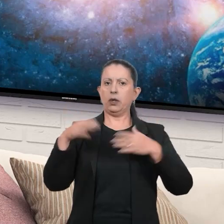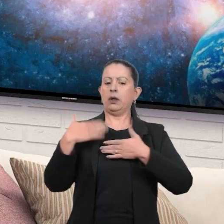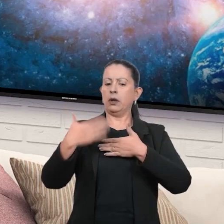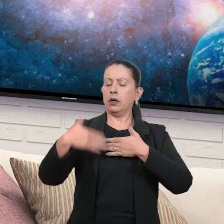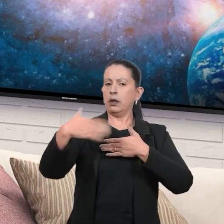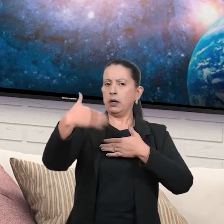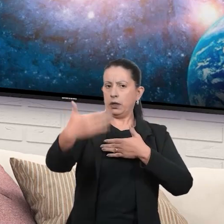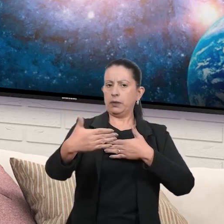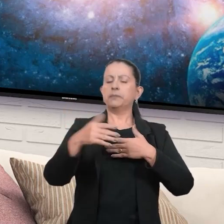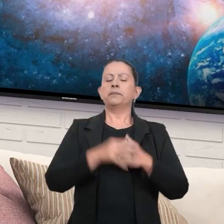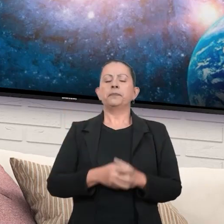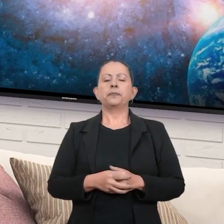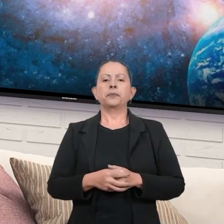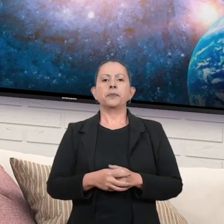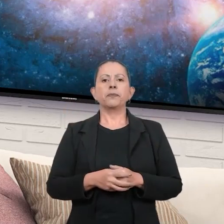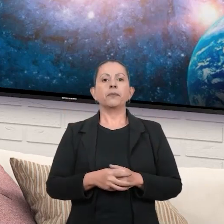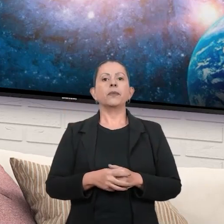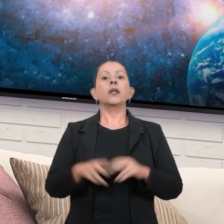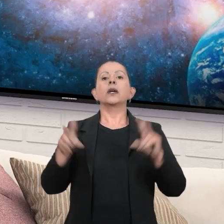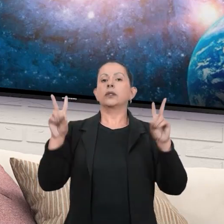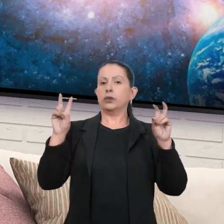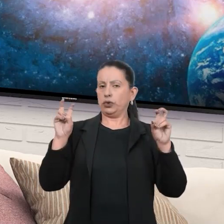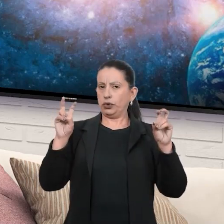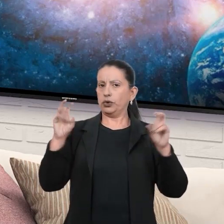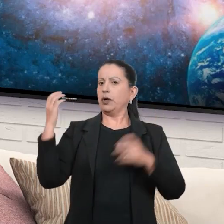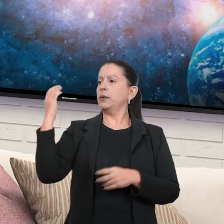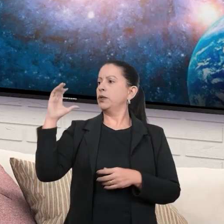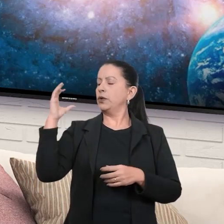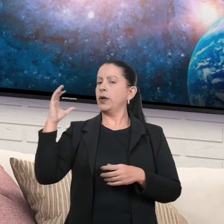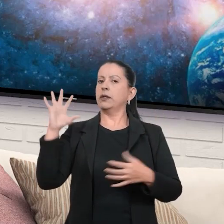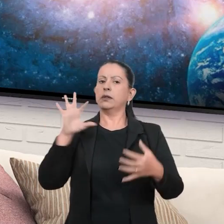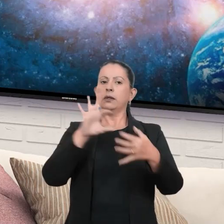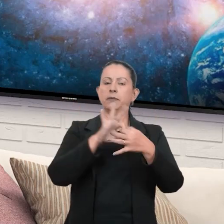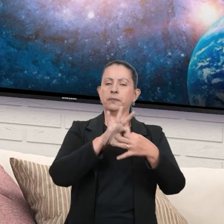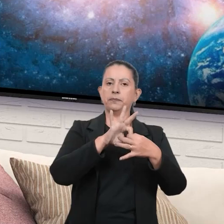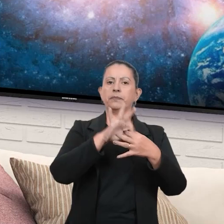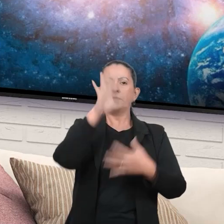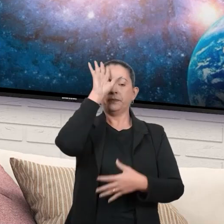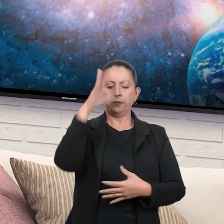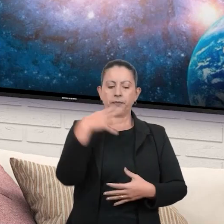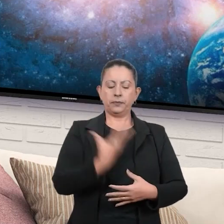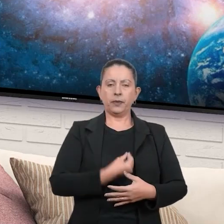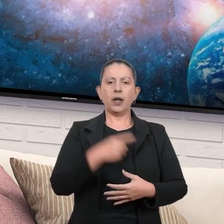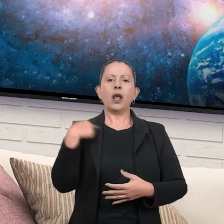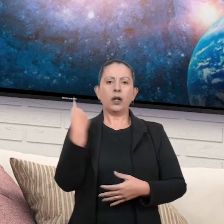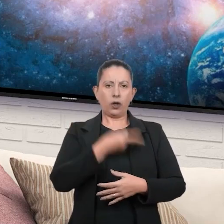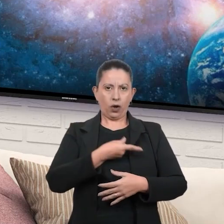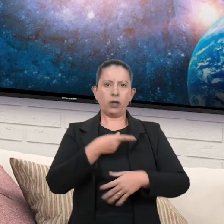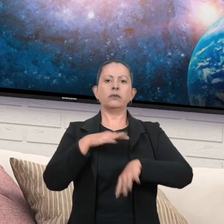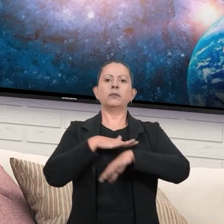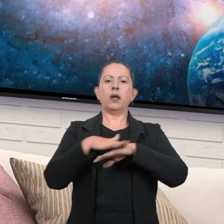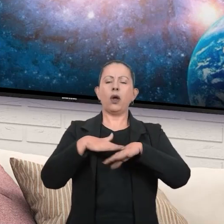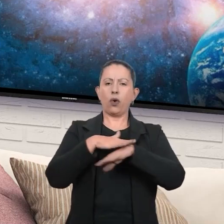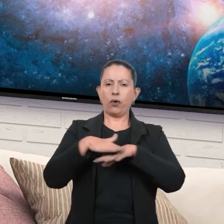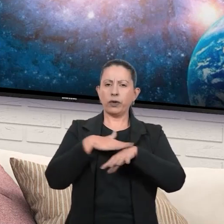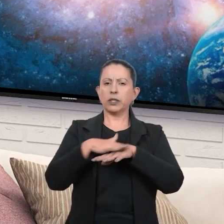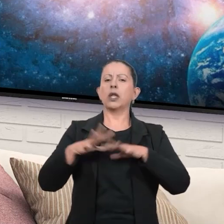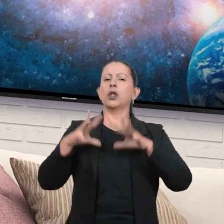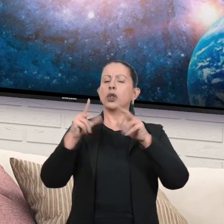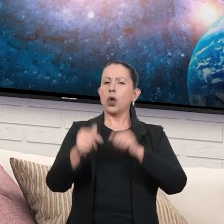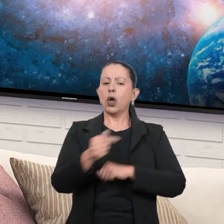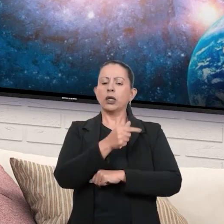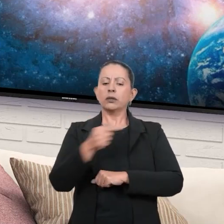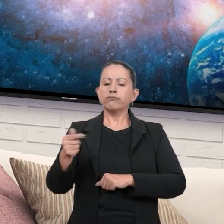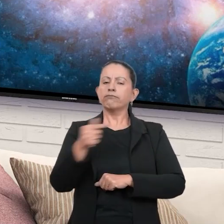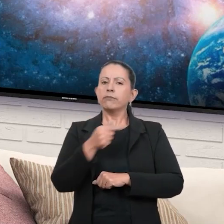nos próximos episódios. É sobre ciência e espiritualidade que vamos estar conversando aqui todas as